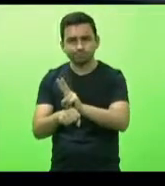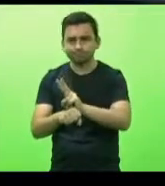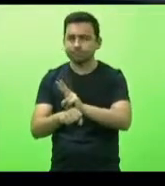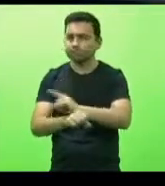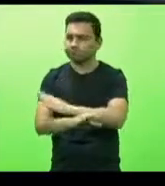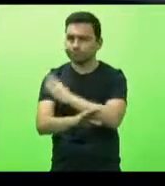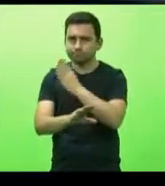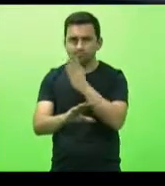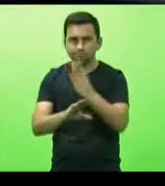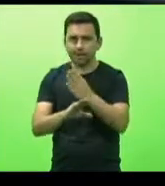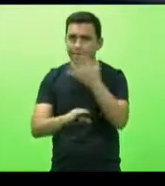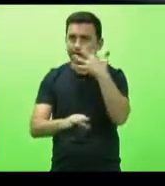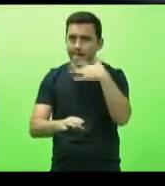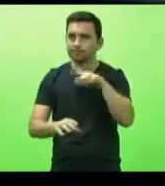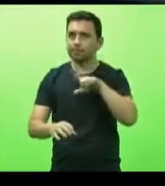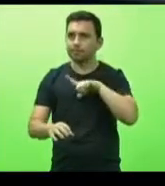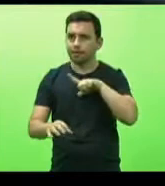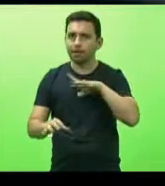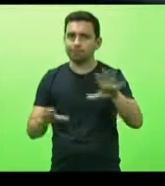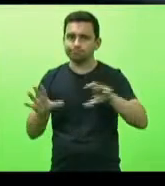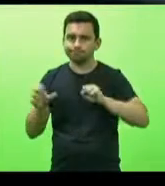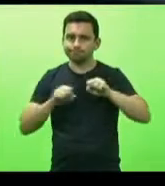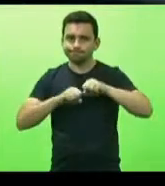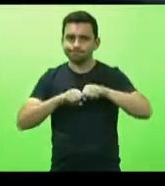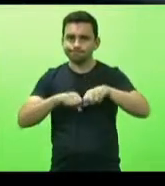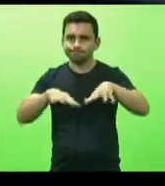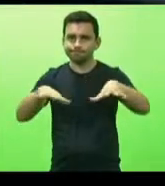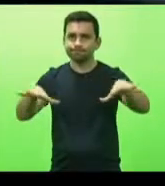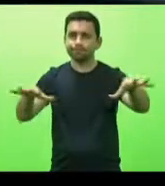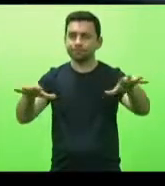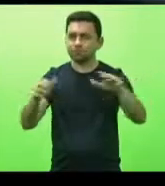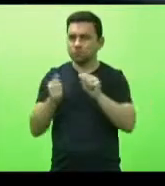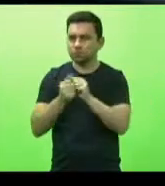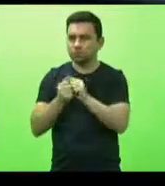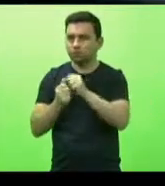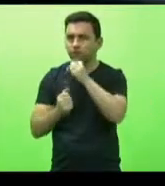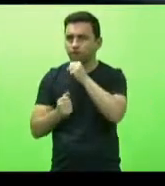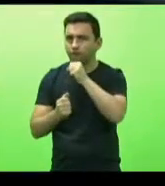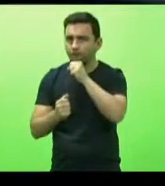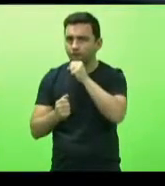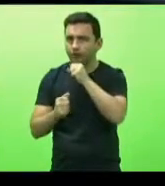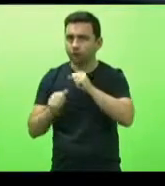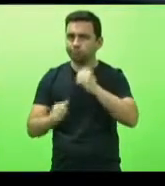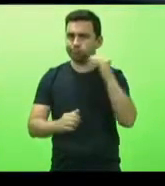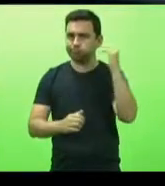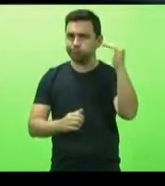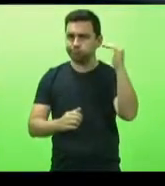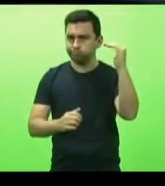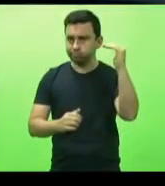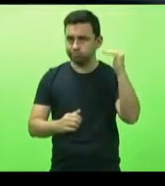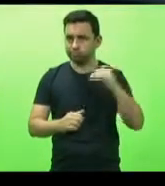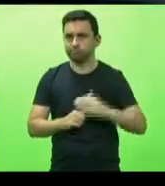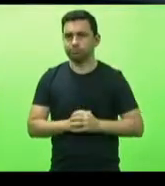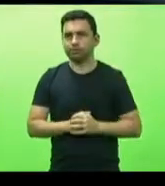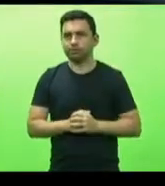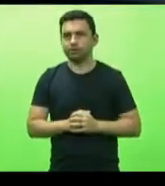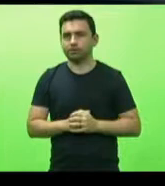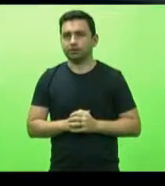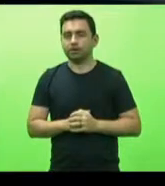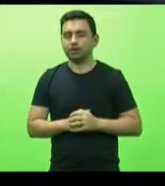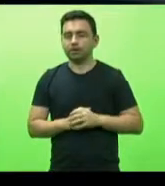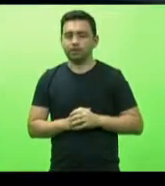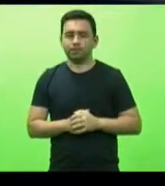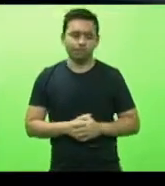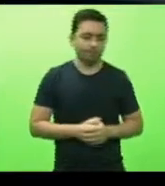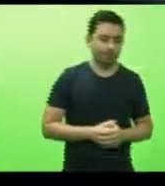crianças são vetores de transmissão e convivem com avós, adultos, em comorbidade. Além disso, temos o exemplo do Reino Unido,